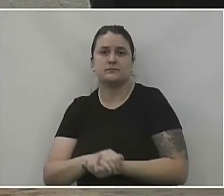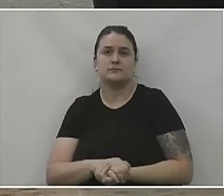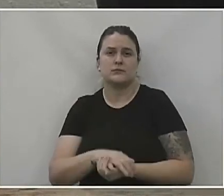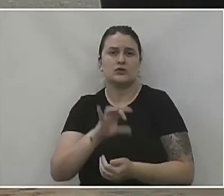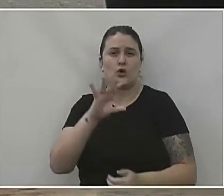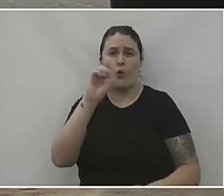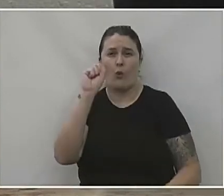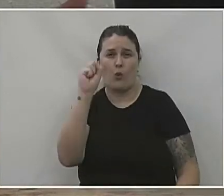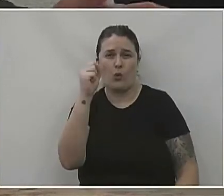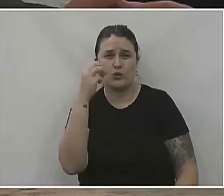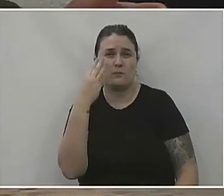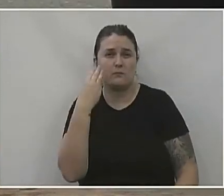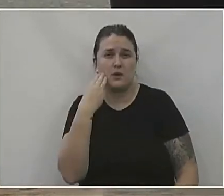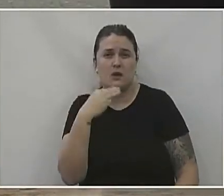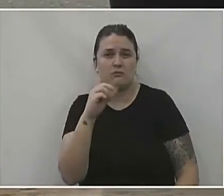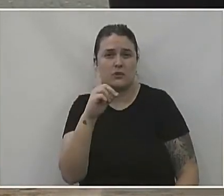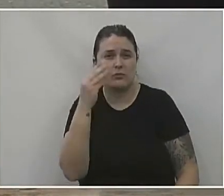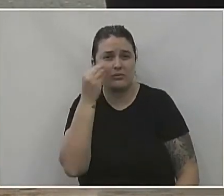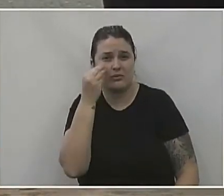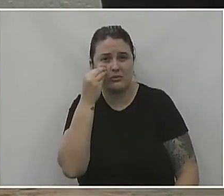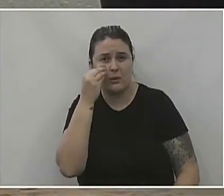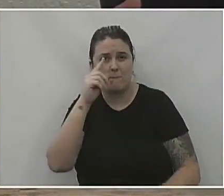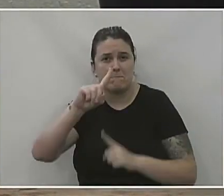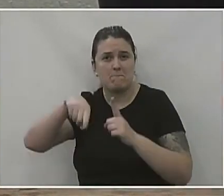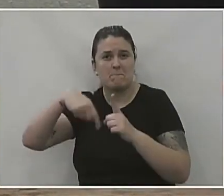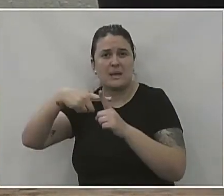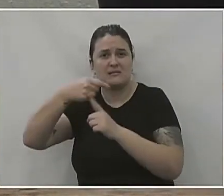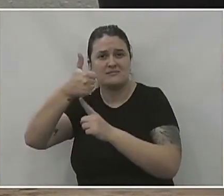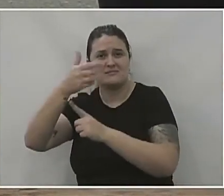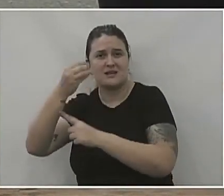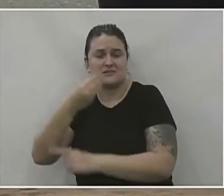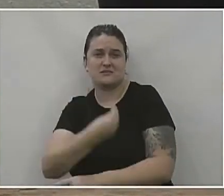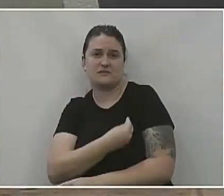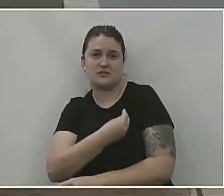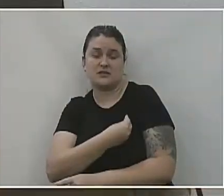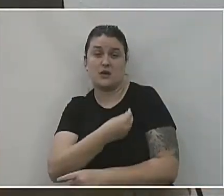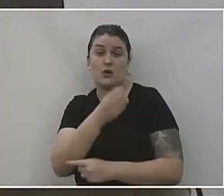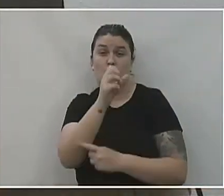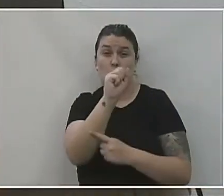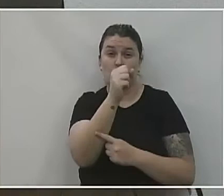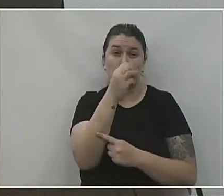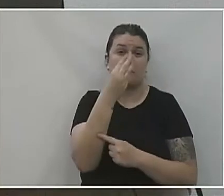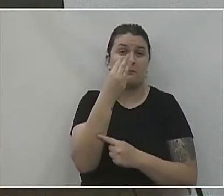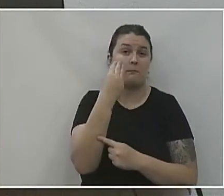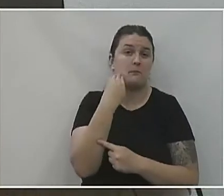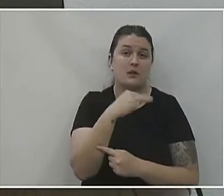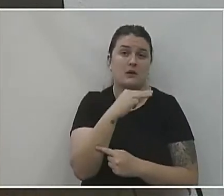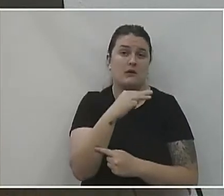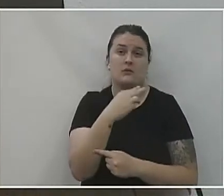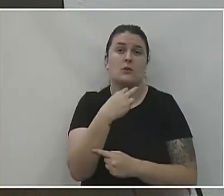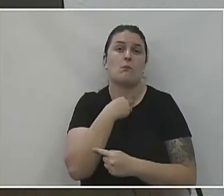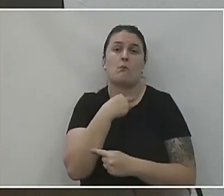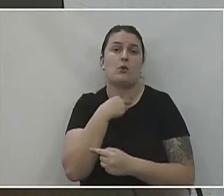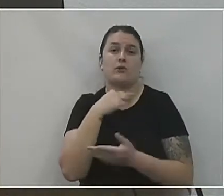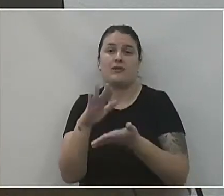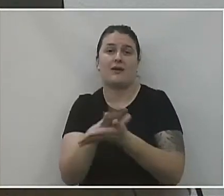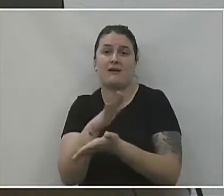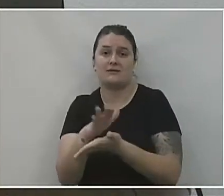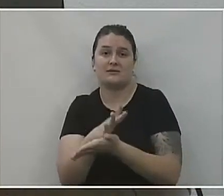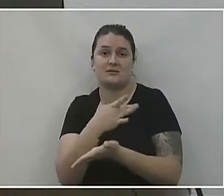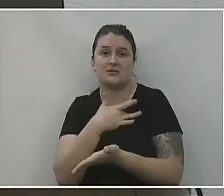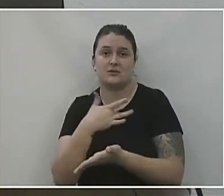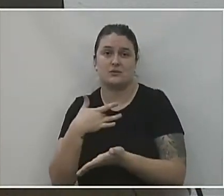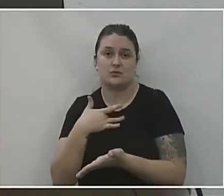com R$ 8 milhões, nós não poderíamos ter salvado mais 10 vítimas aqui dentro desses R$ milhões? Mas esses R 8 milhões não foram para... Não pode ser aplicado na